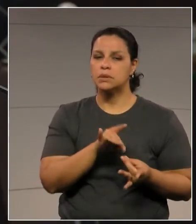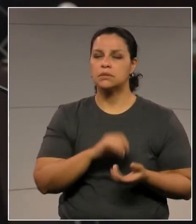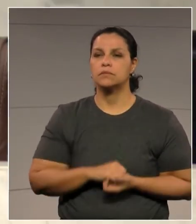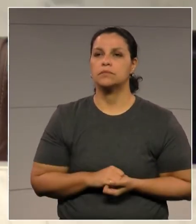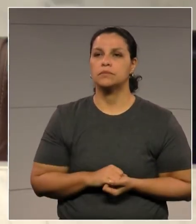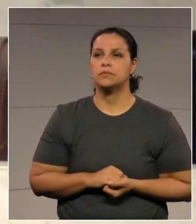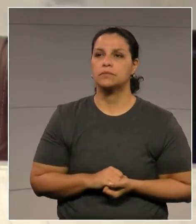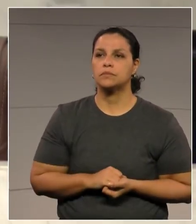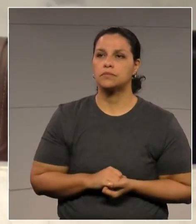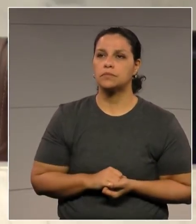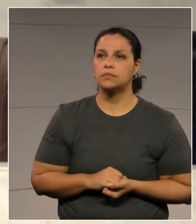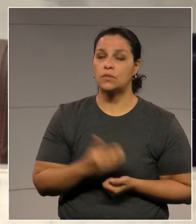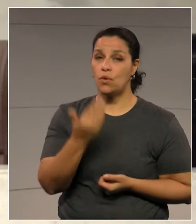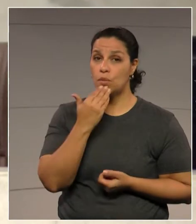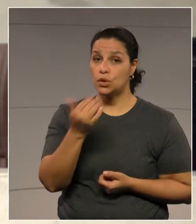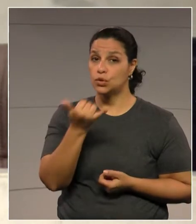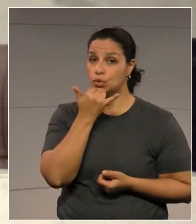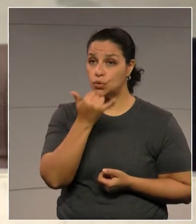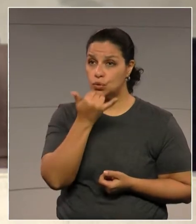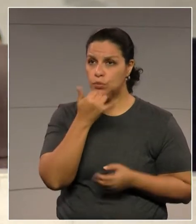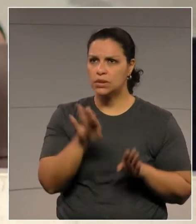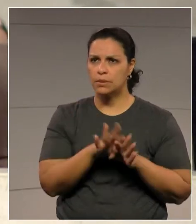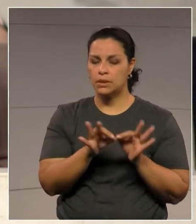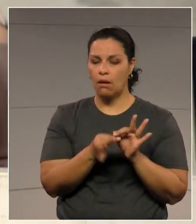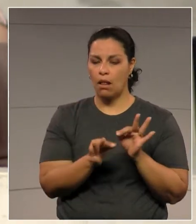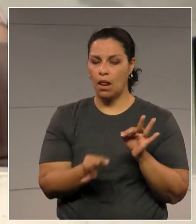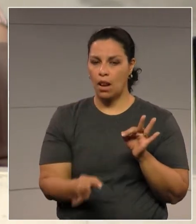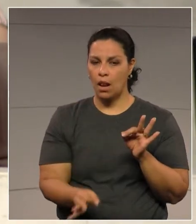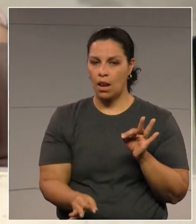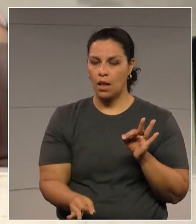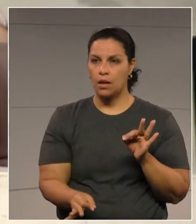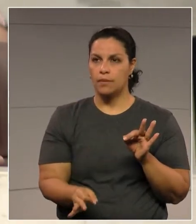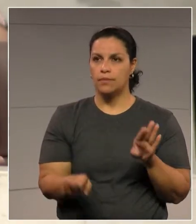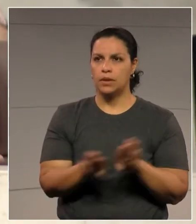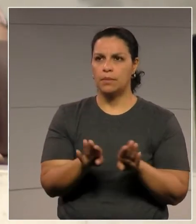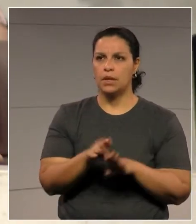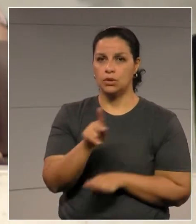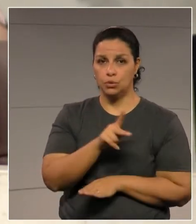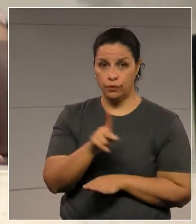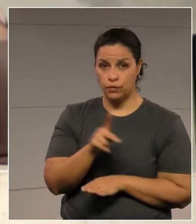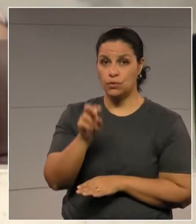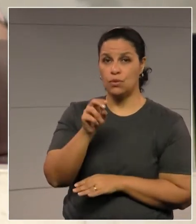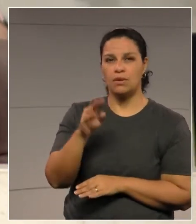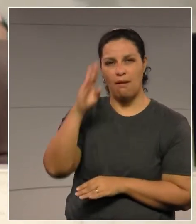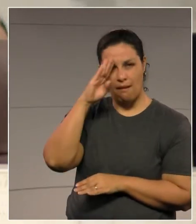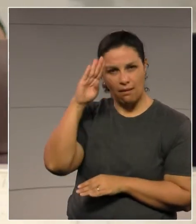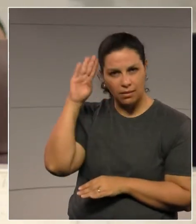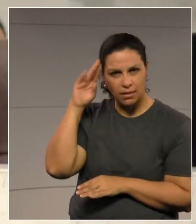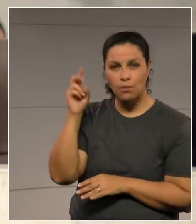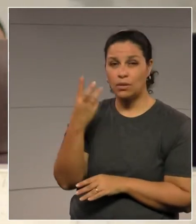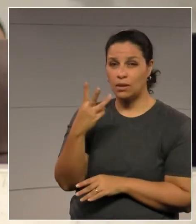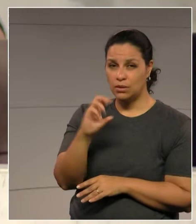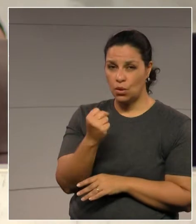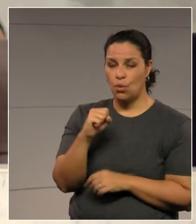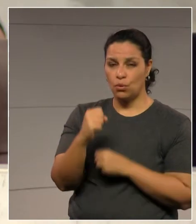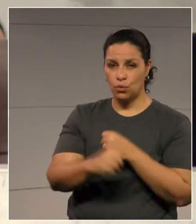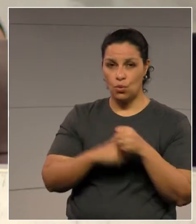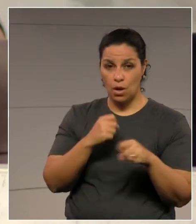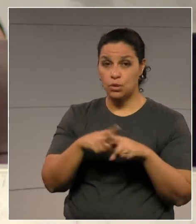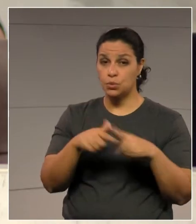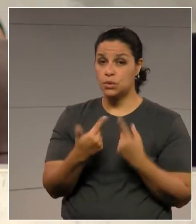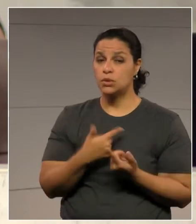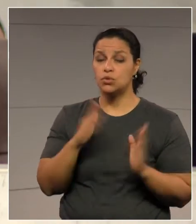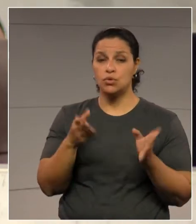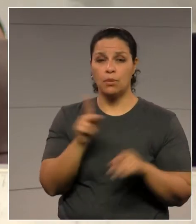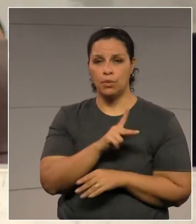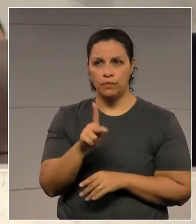Deputado, eu peço desculpas se fui longo demais nas exposições, eu sou professor universitário por 38 anos, e eu fui um grande professor.